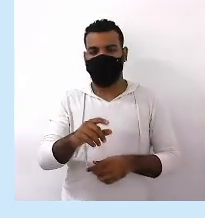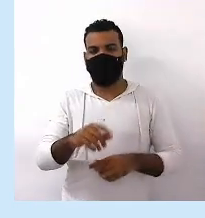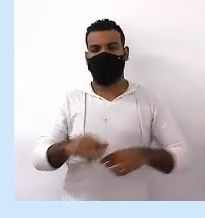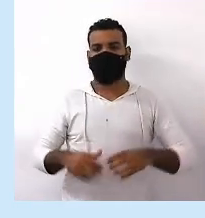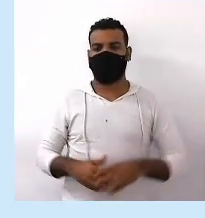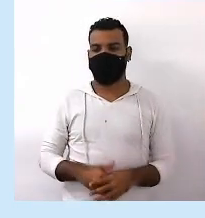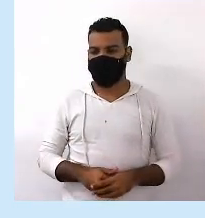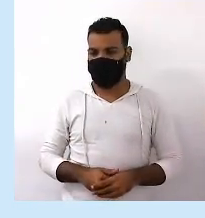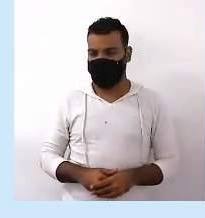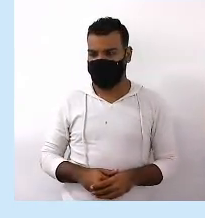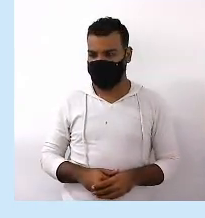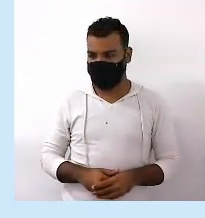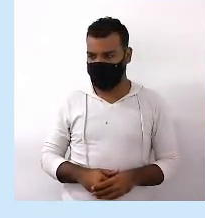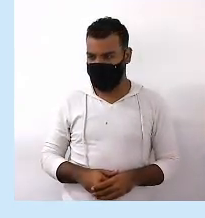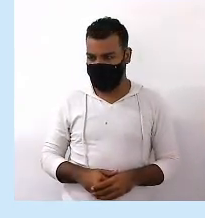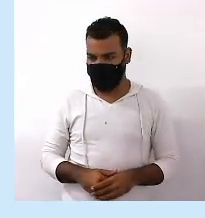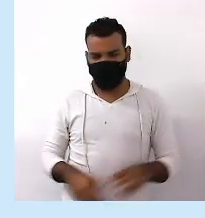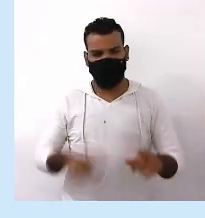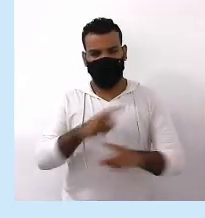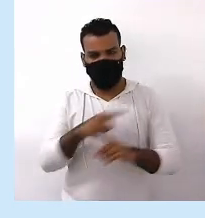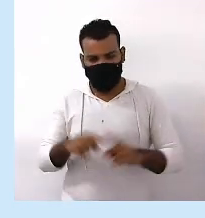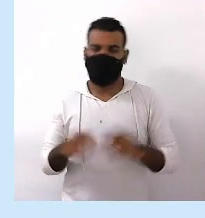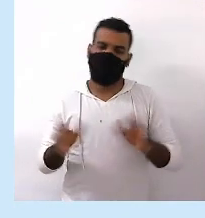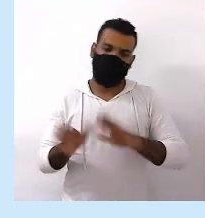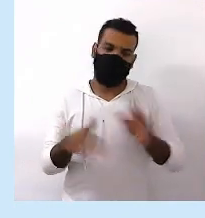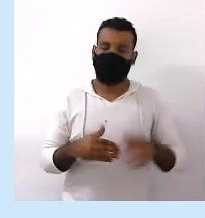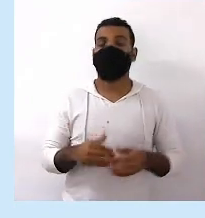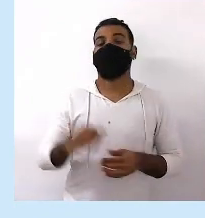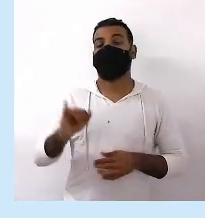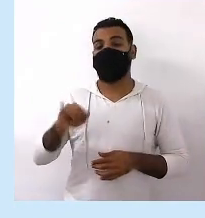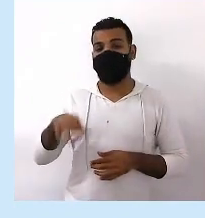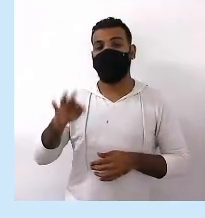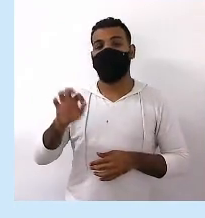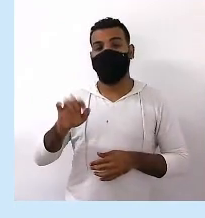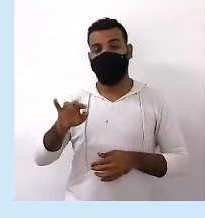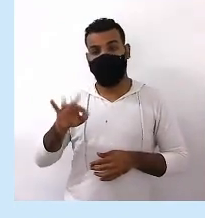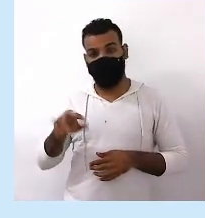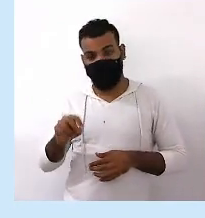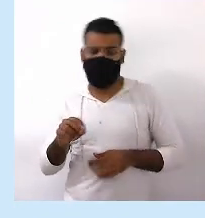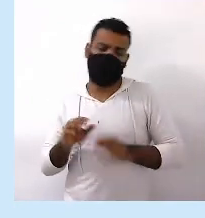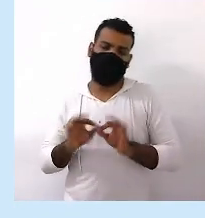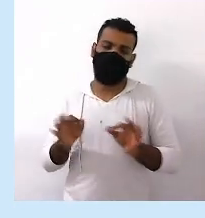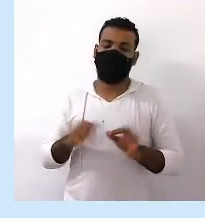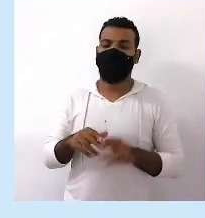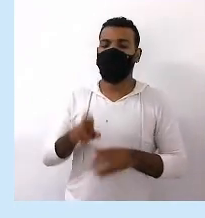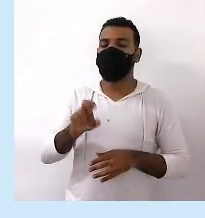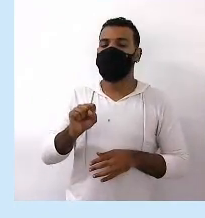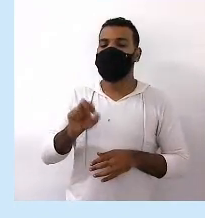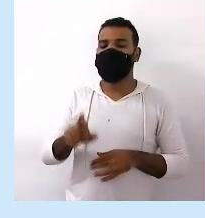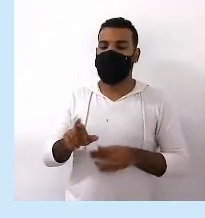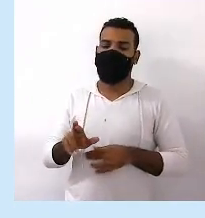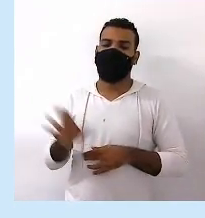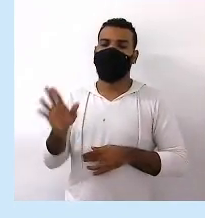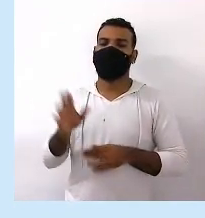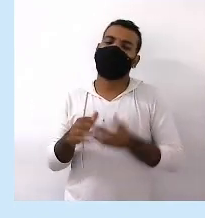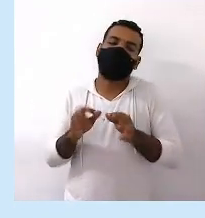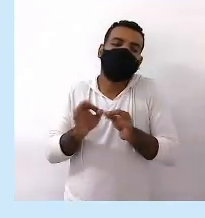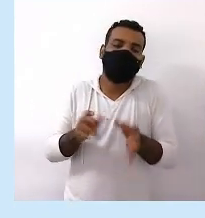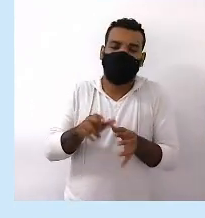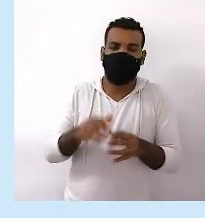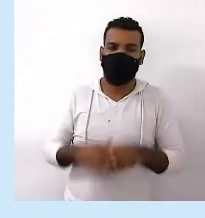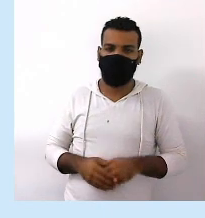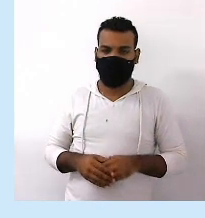Não entre É proibido No infinitivo É um pouco mais É uma ordem mais suave Não usar material Não entrar